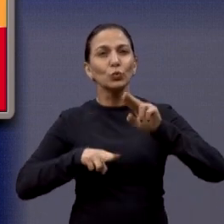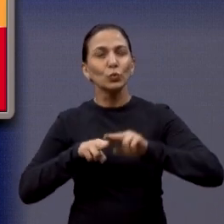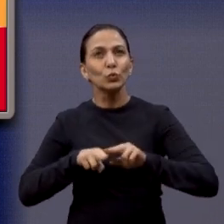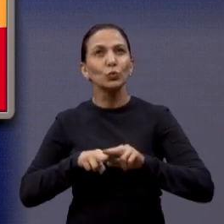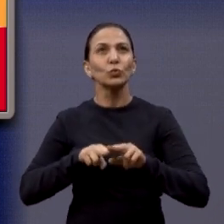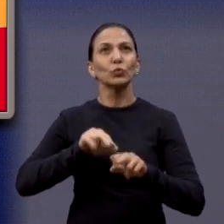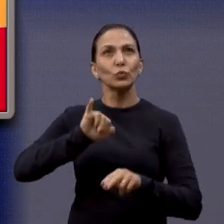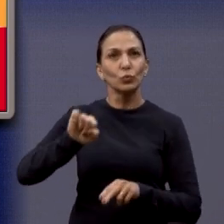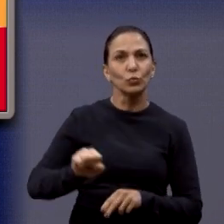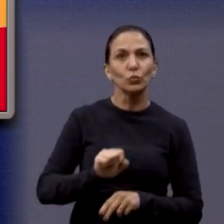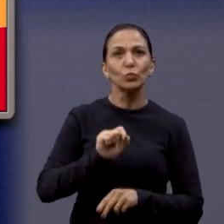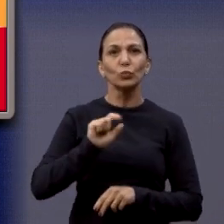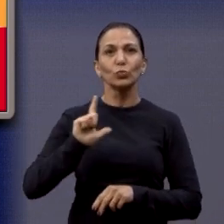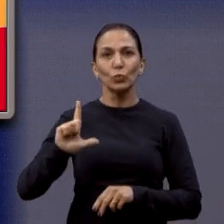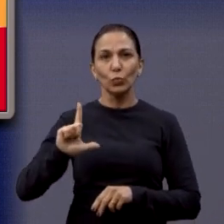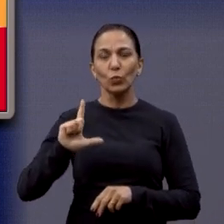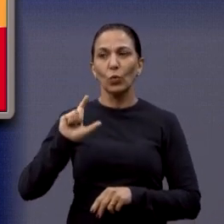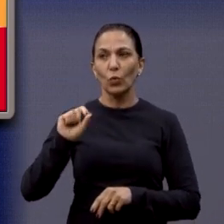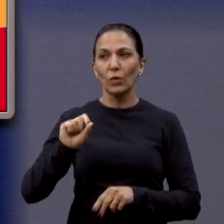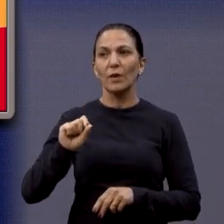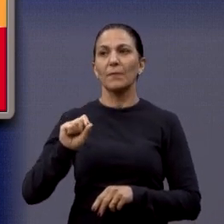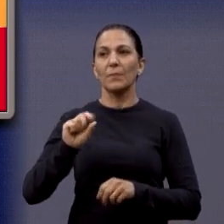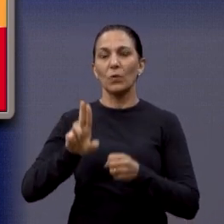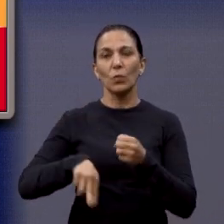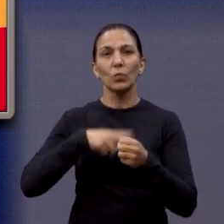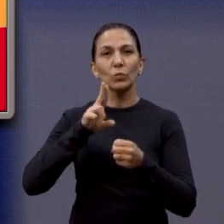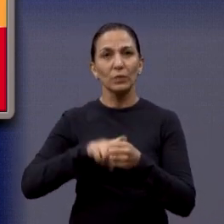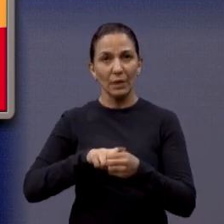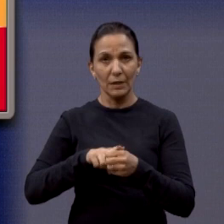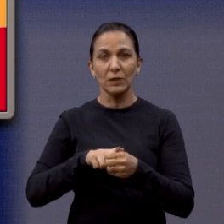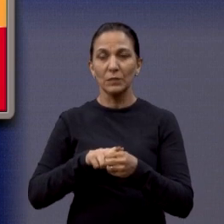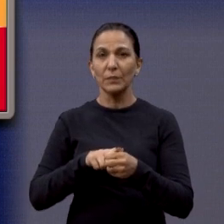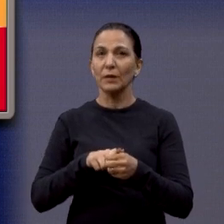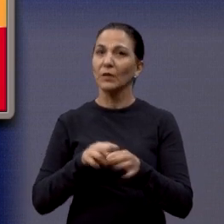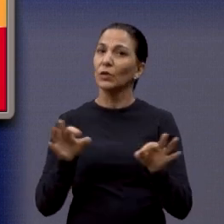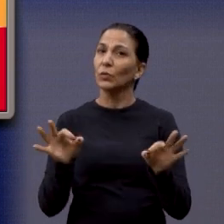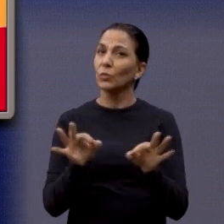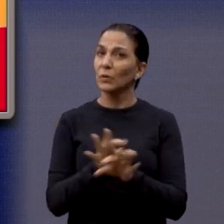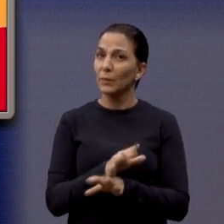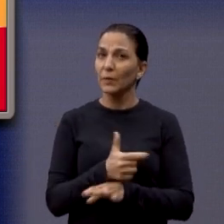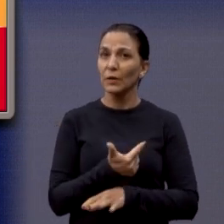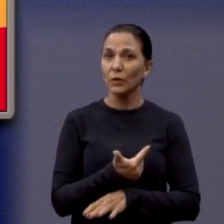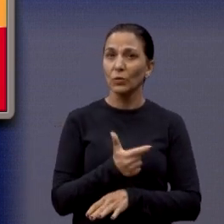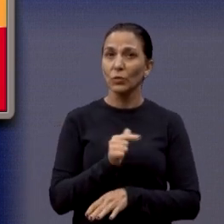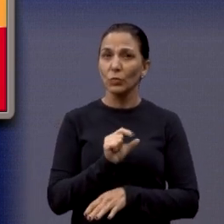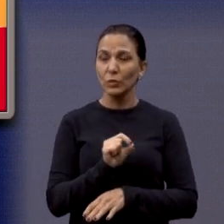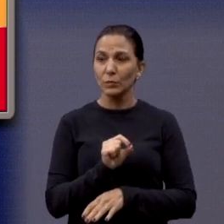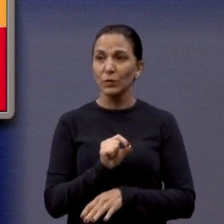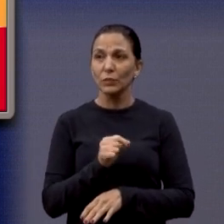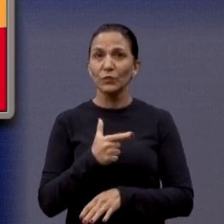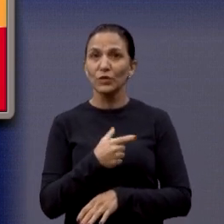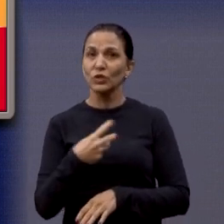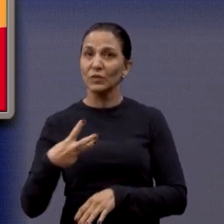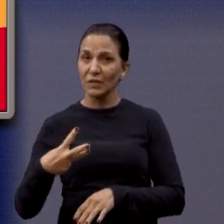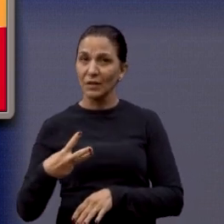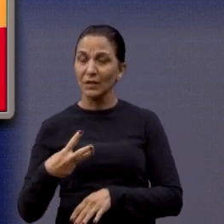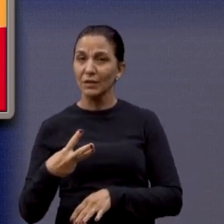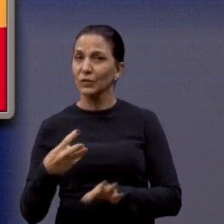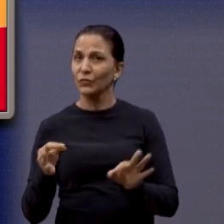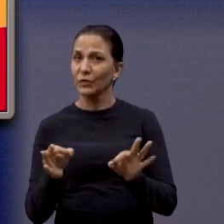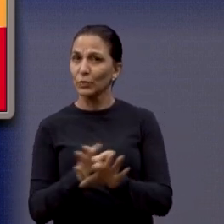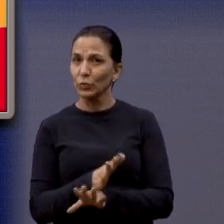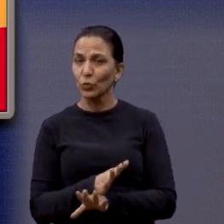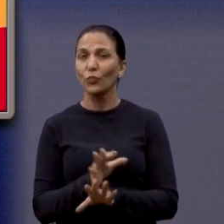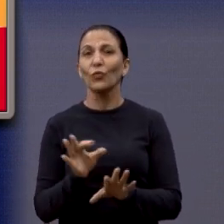intensificar, porque a Unesp, o Donto, ainda não terminou o ano de 2023. Então eles terminam